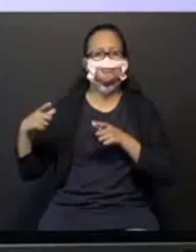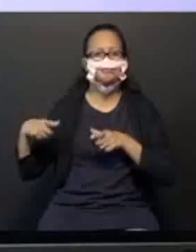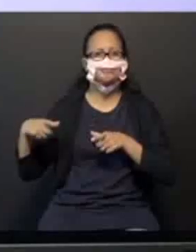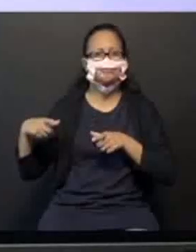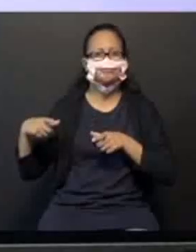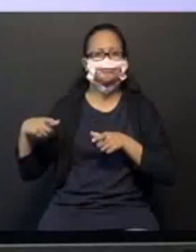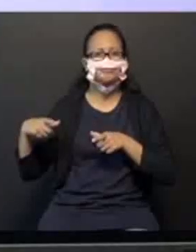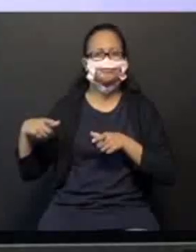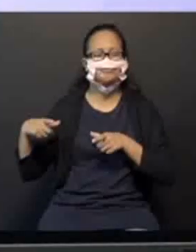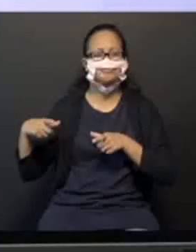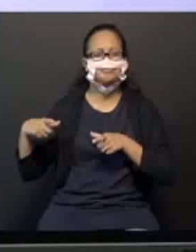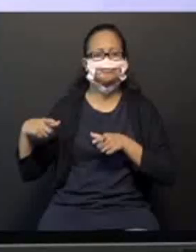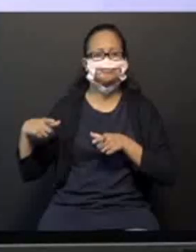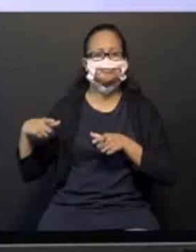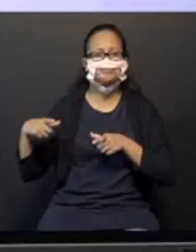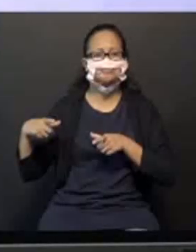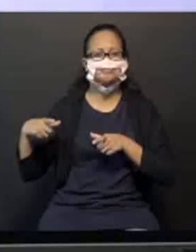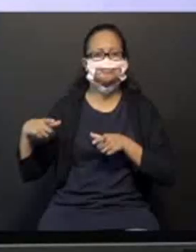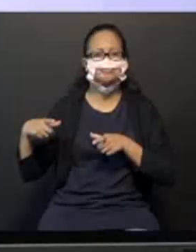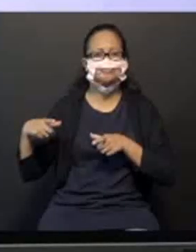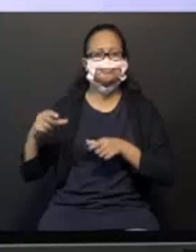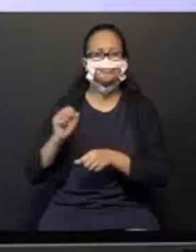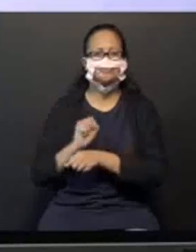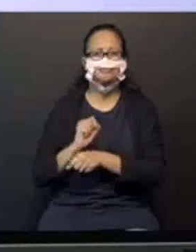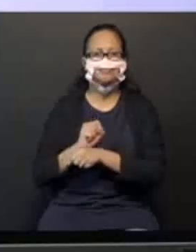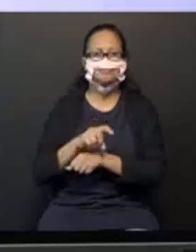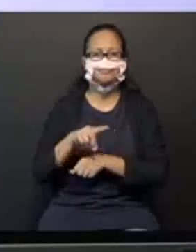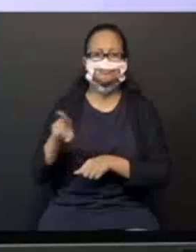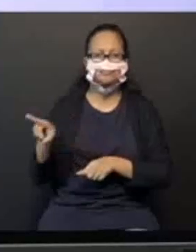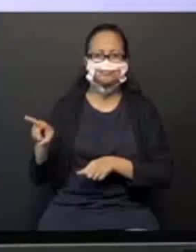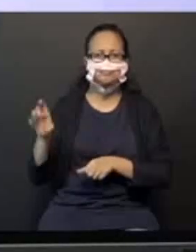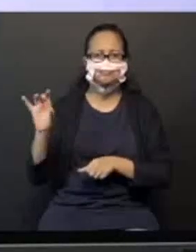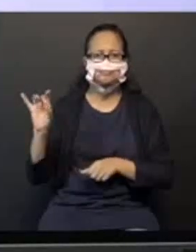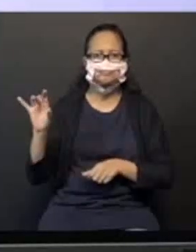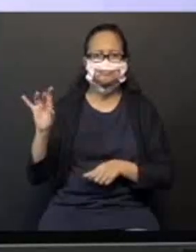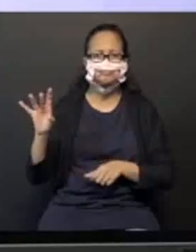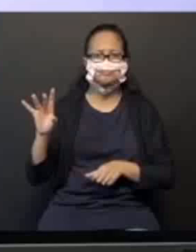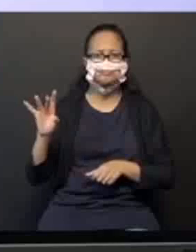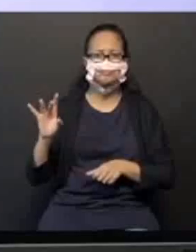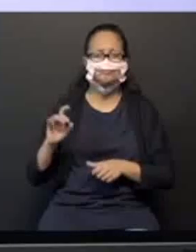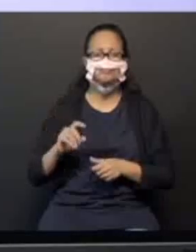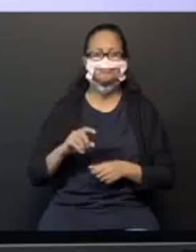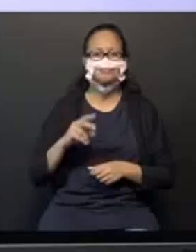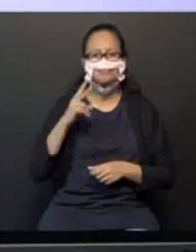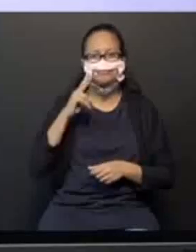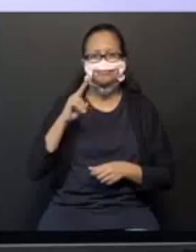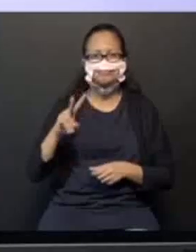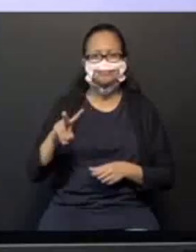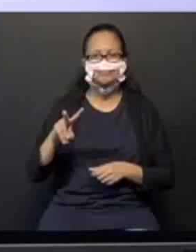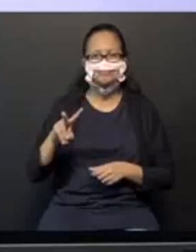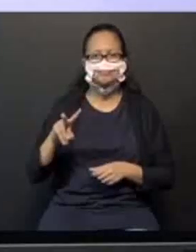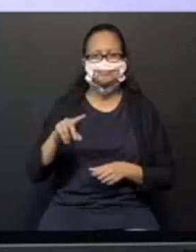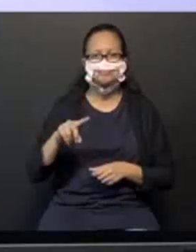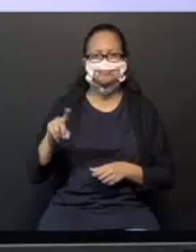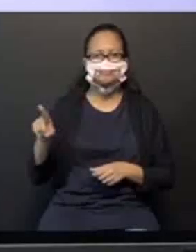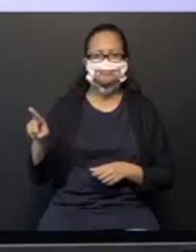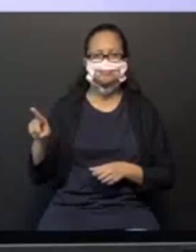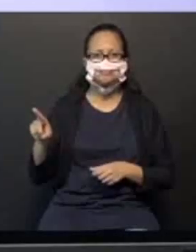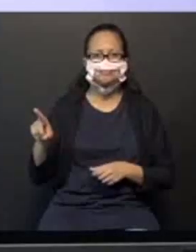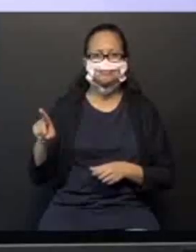Essa eu não vou dar dica para vocês. Espero que vocês façam sozinhos. Dá dois minutinhos. Olha lá. Helena e Diana.